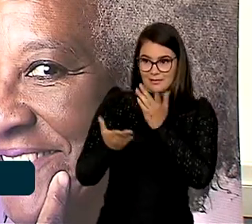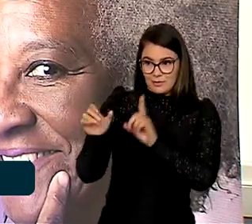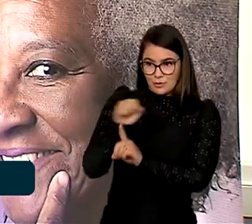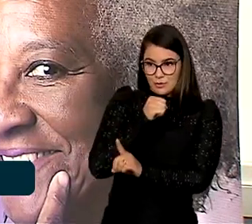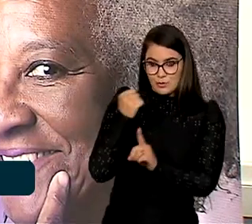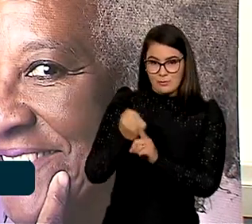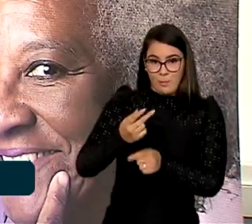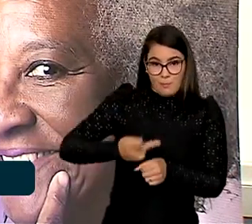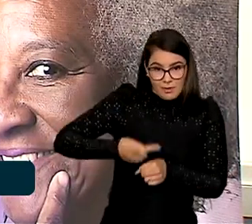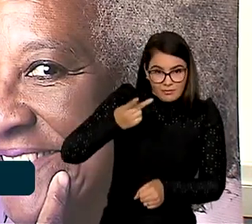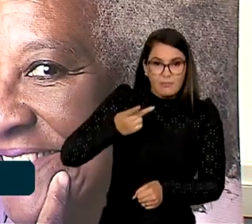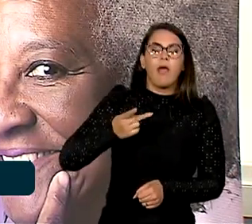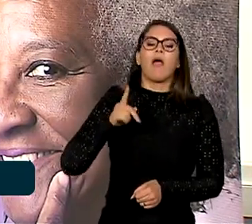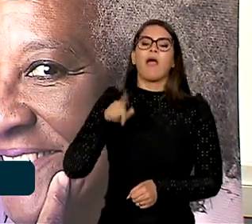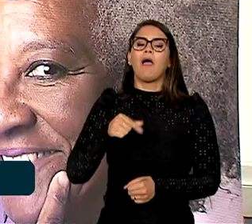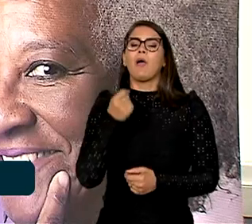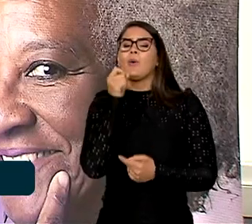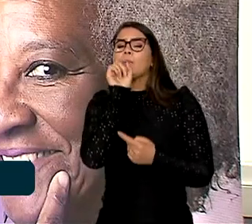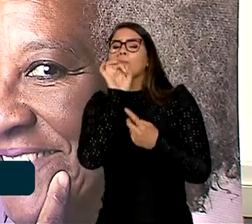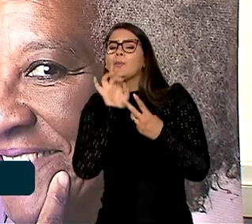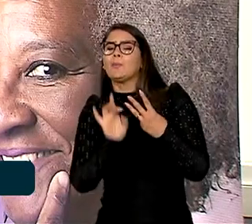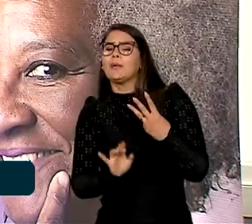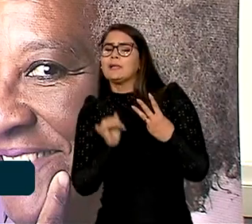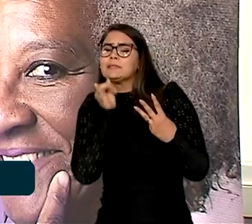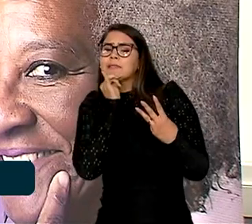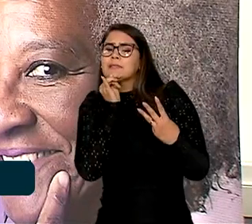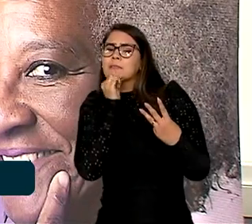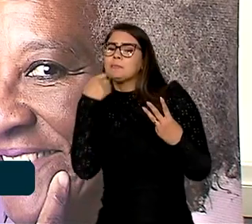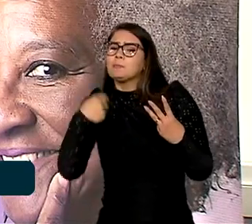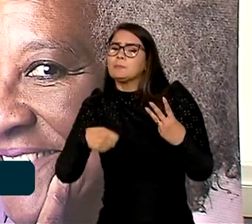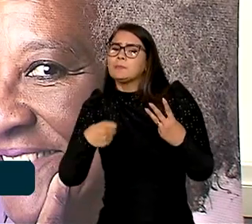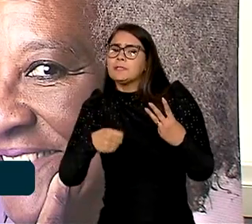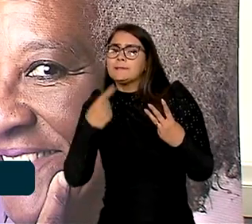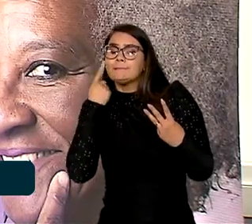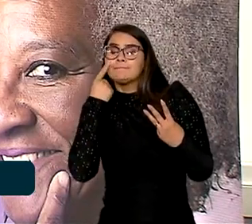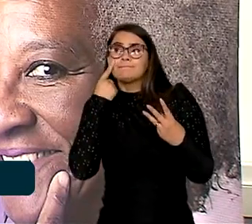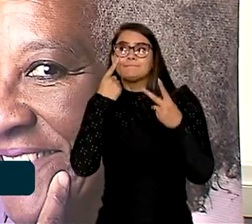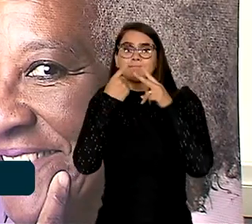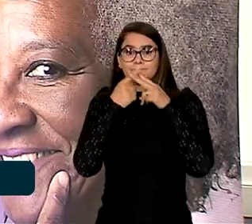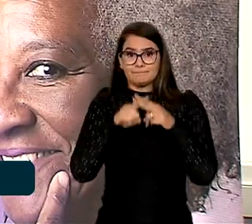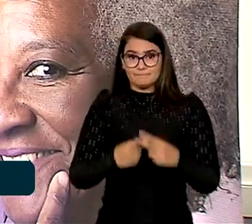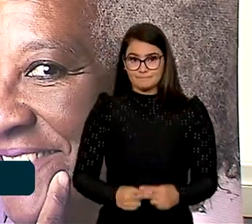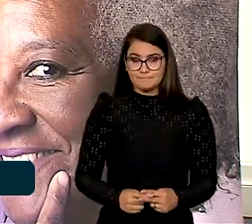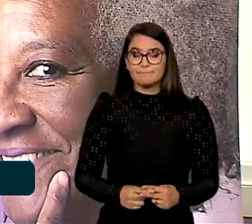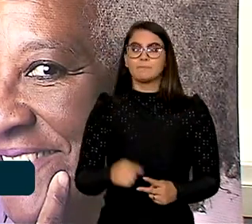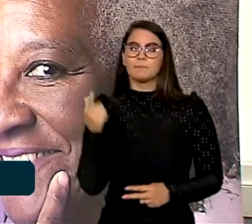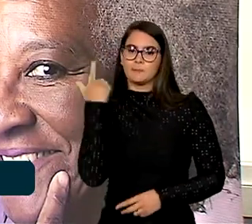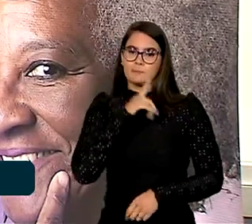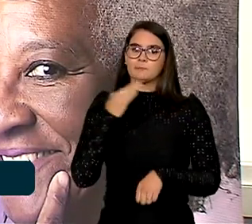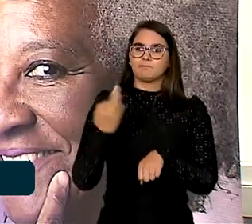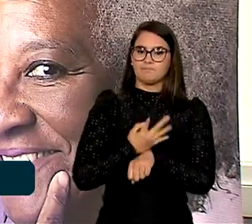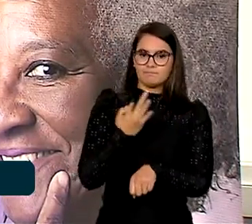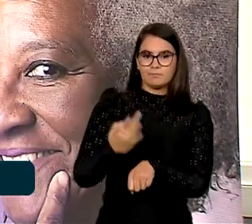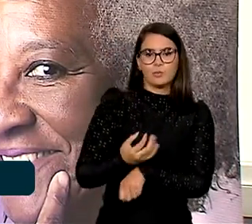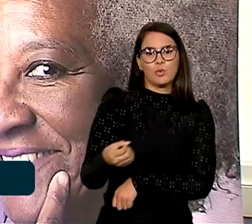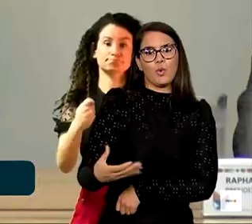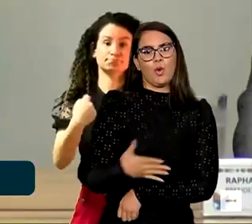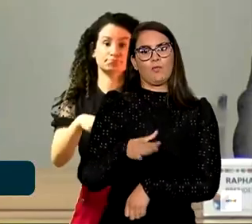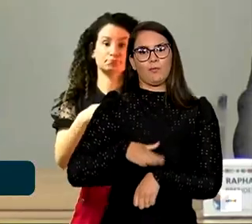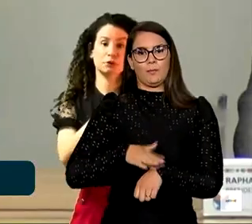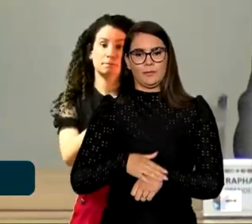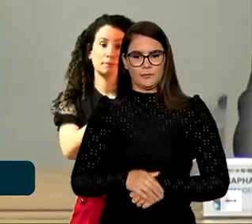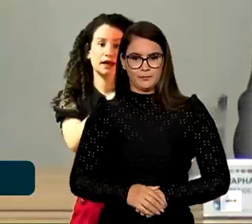previdência são só alguns exemplos do que precisa ser reformulado para resistir à nova realidade.